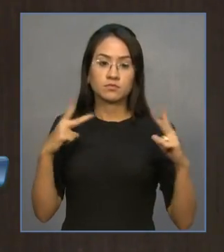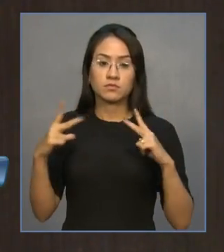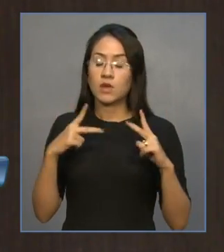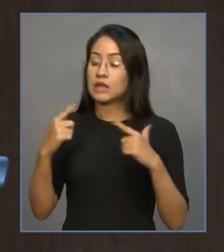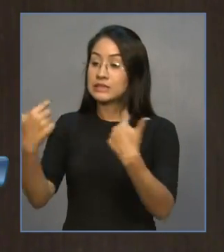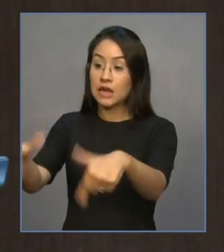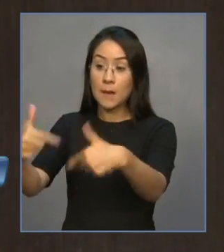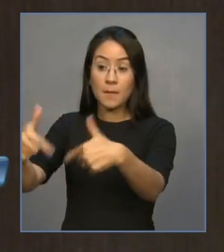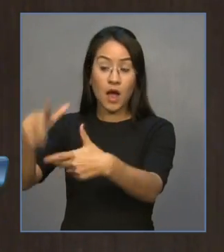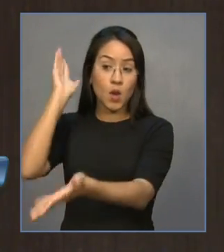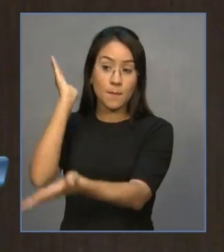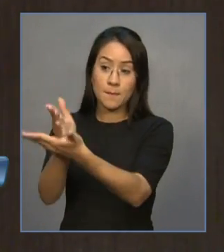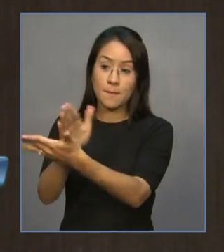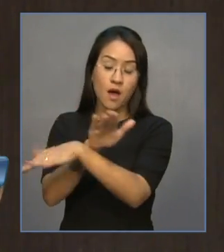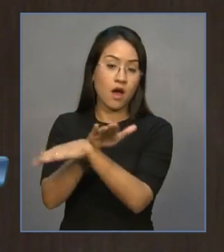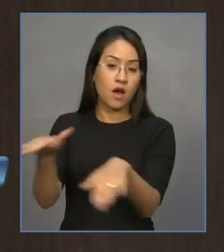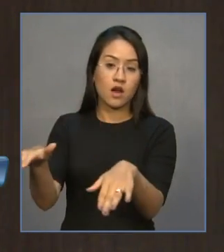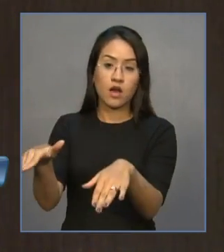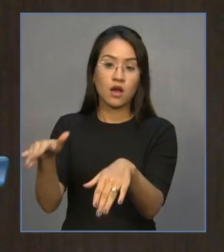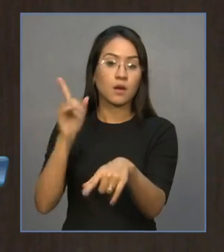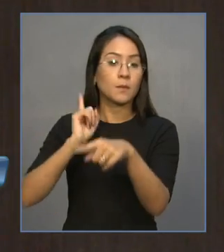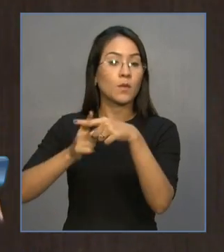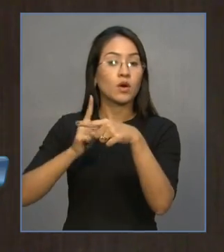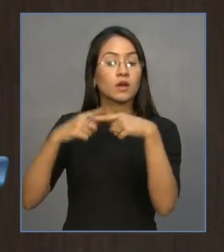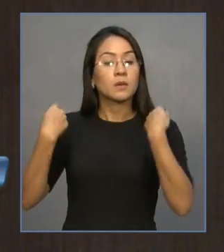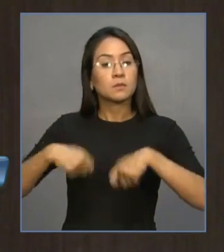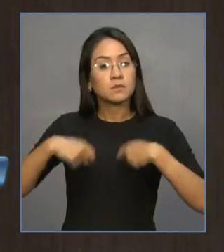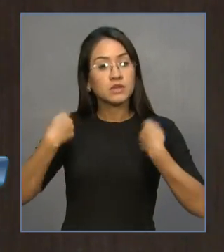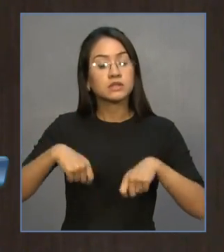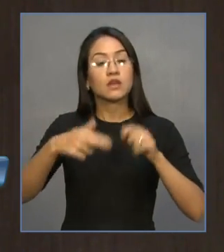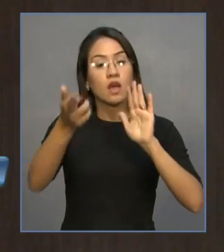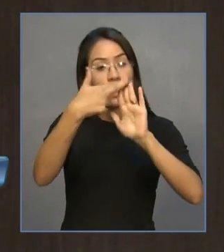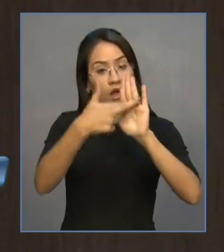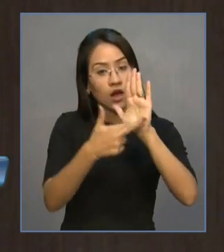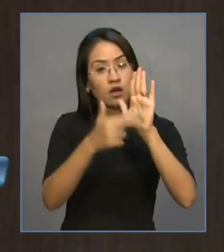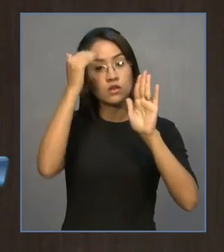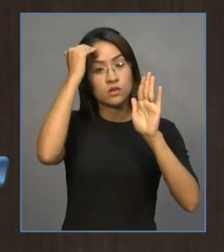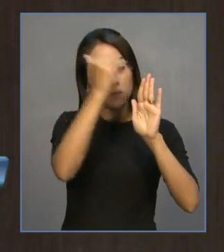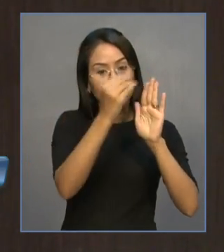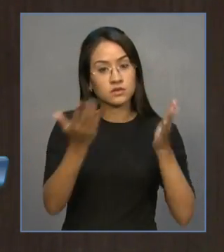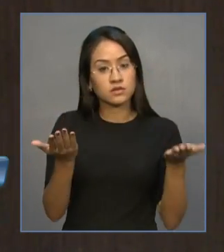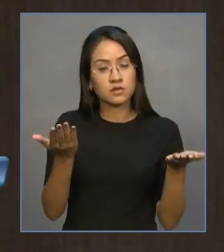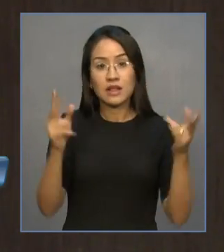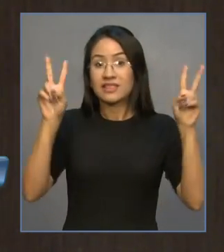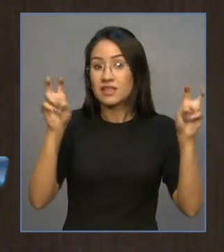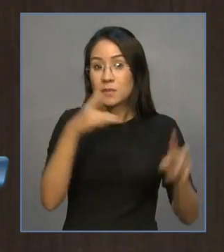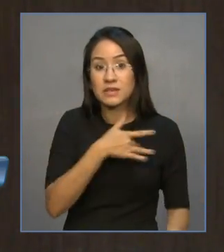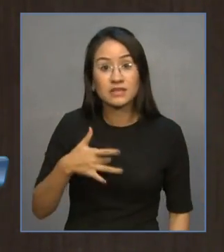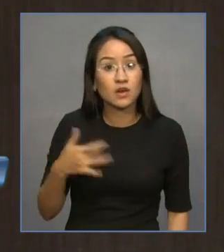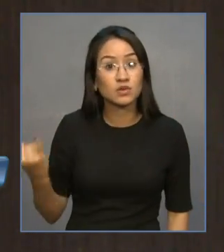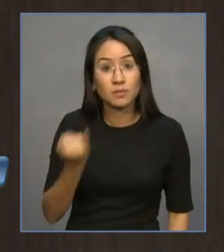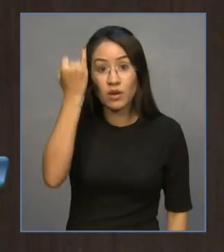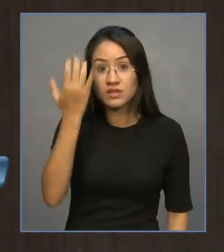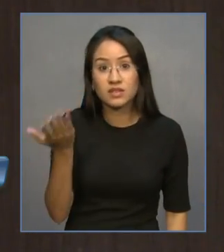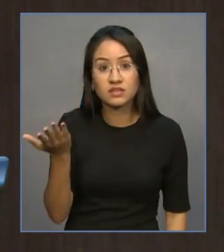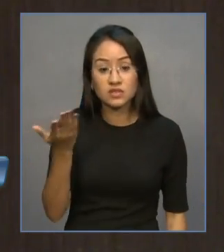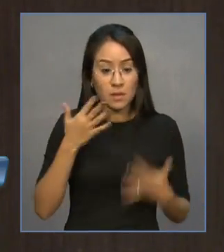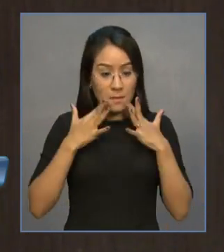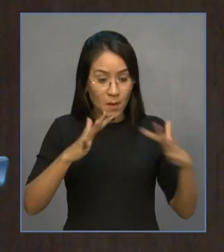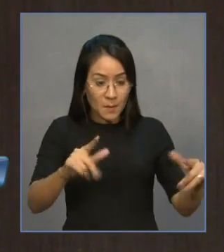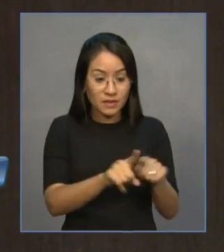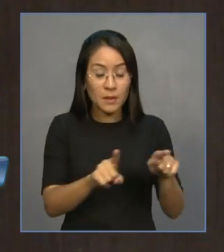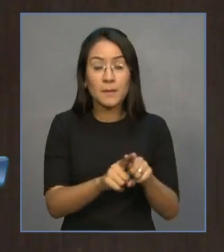atividades até que ela se adeque à normativa ambiental. Nós estamos falando de saúde, nós estamos falando de meio ambiente, nós estamos falando da